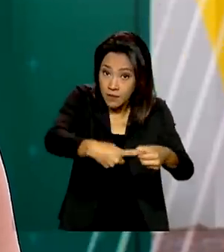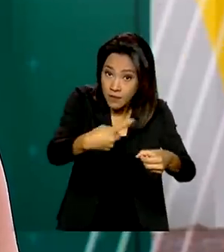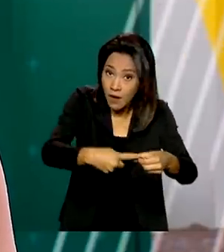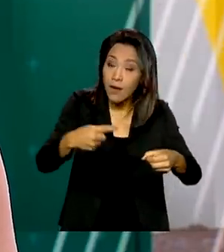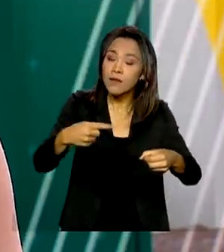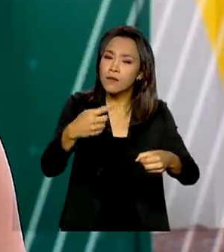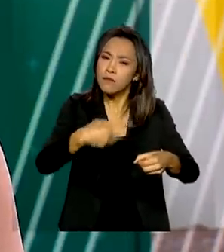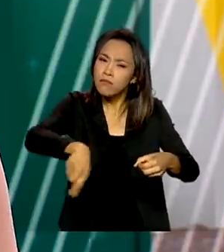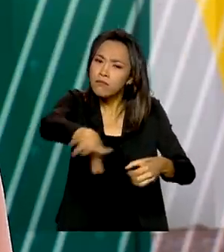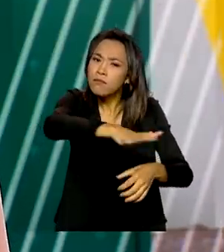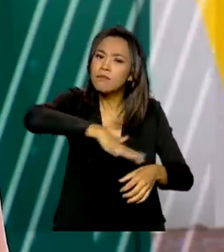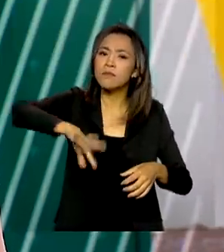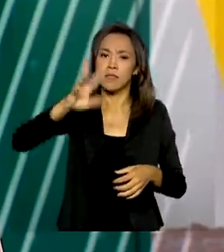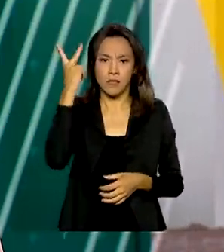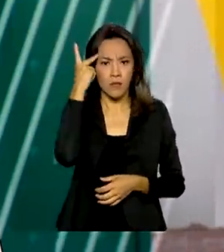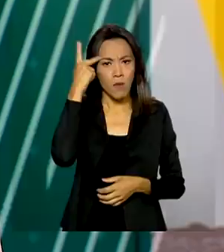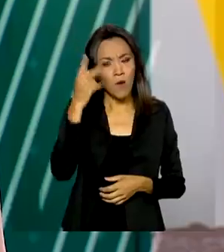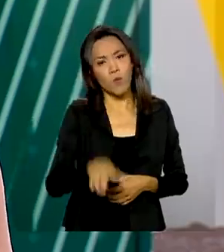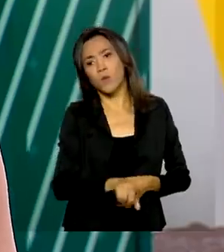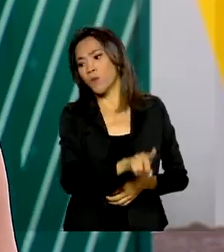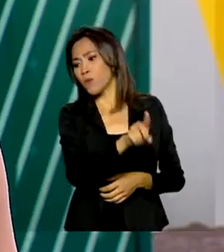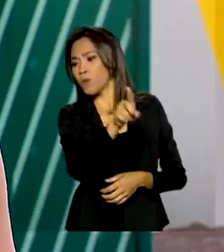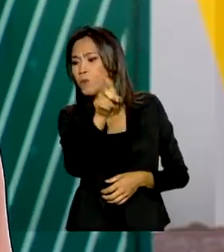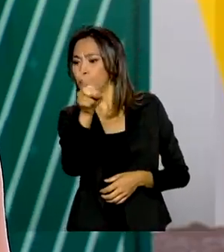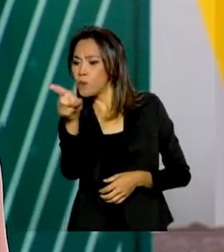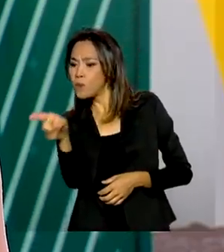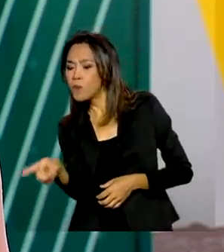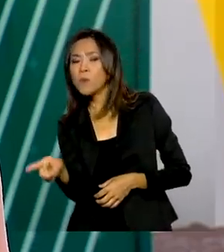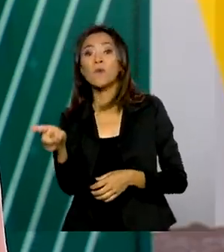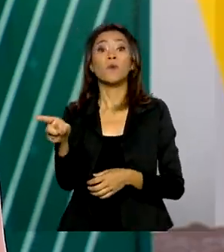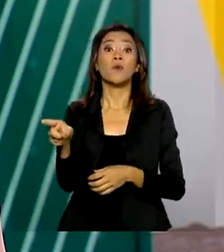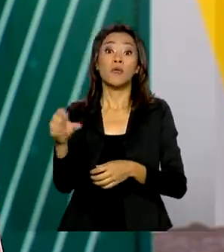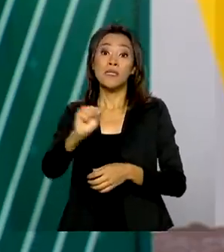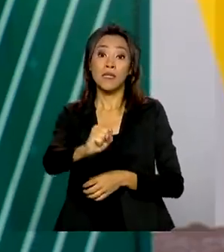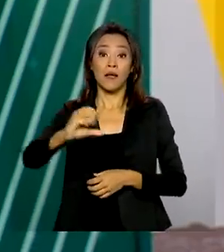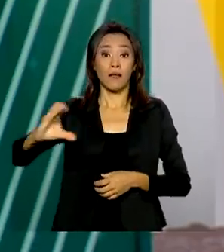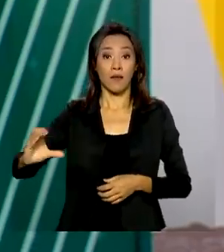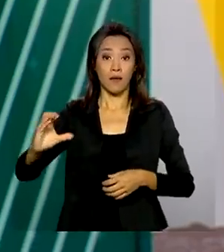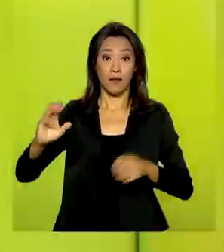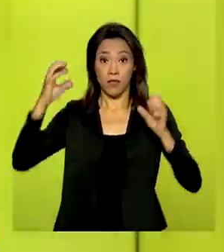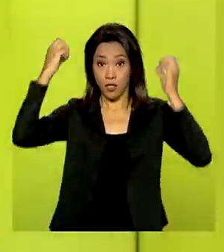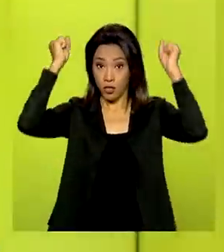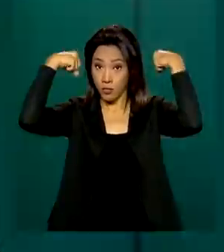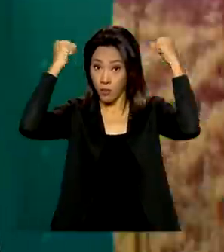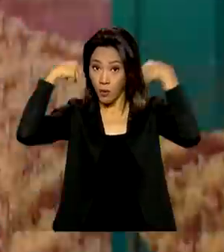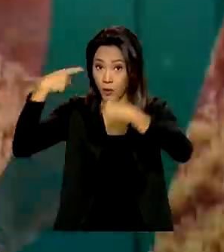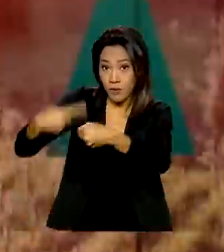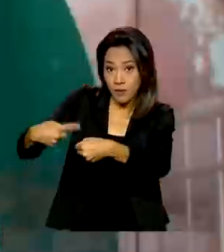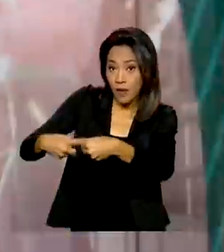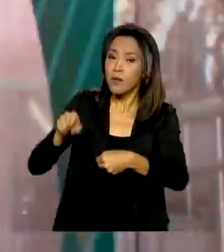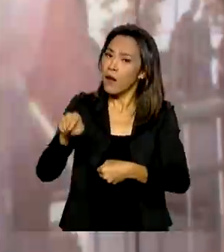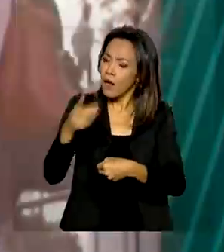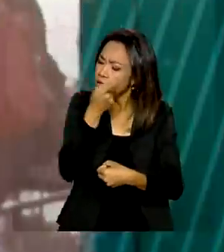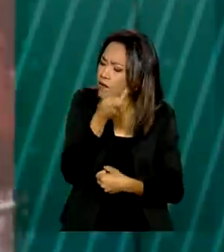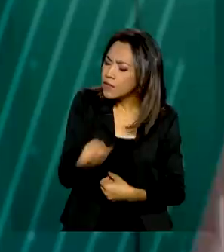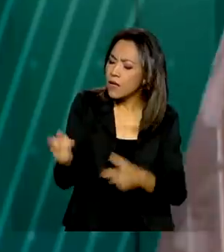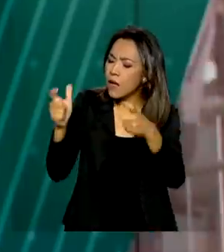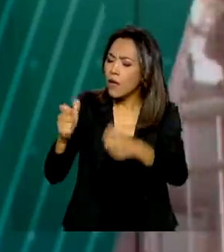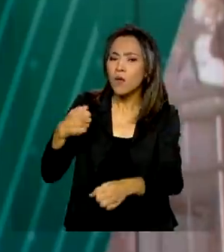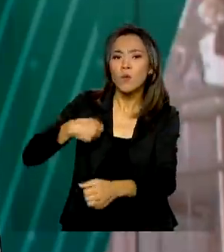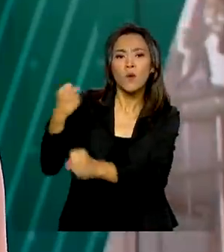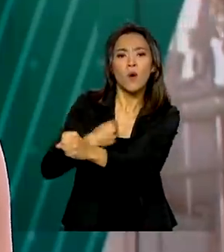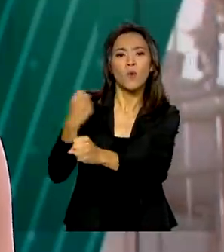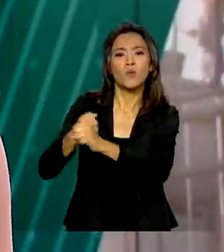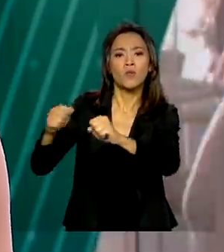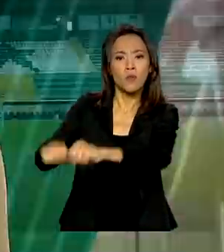Paulo, o Jair Bolsonaro segue para o município de Chapecó, em Santa Catarina. Na cidade, Bolsonaro visita as obras do estádio da